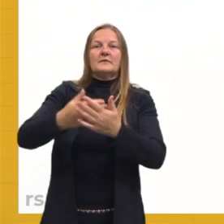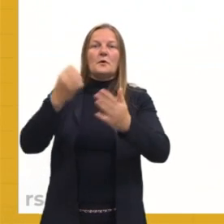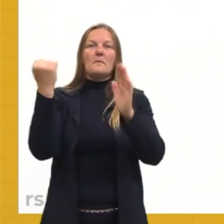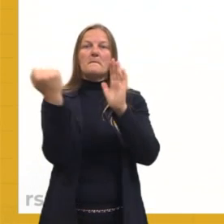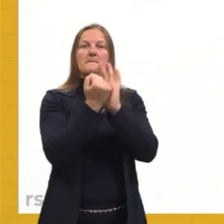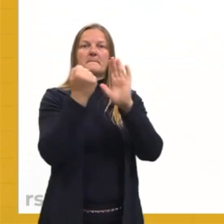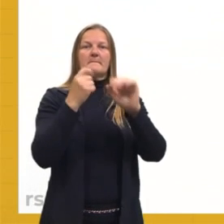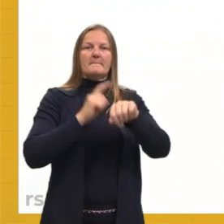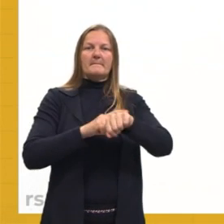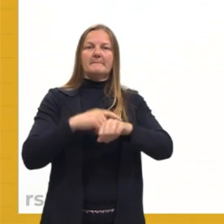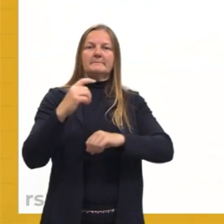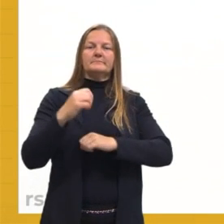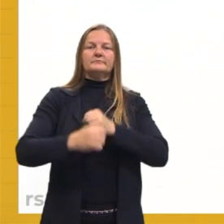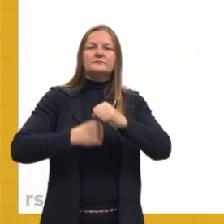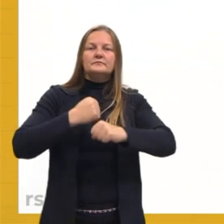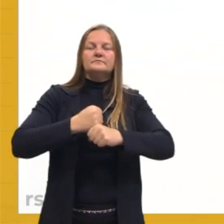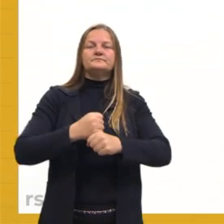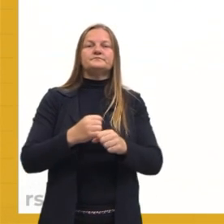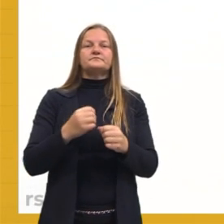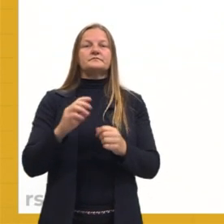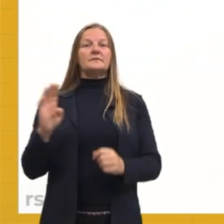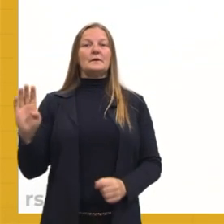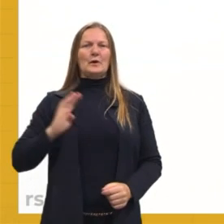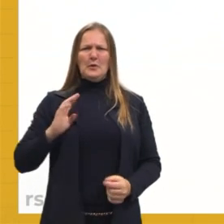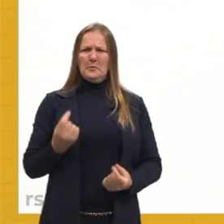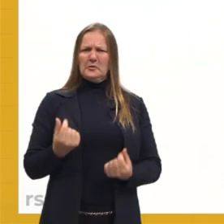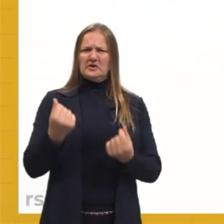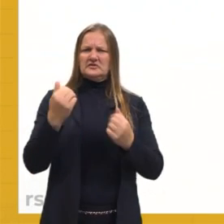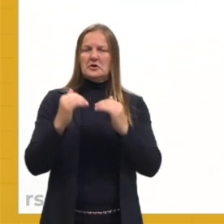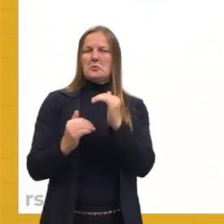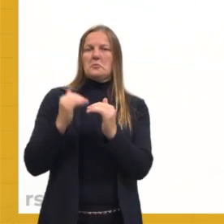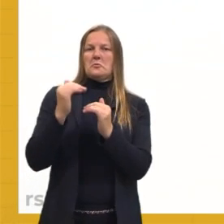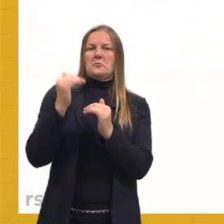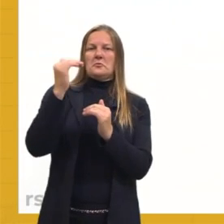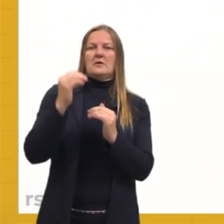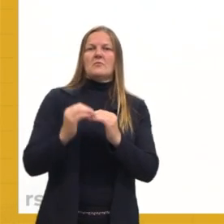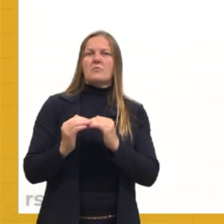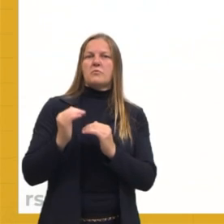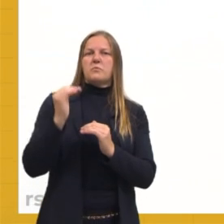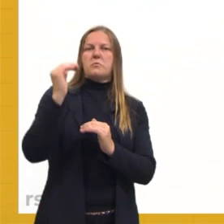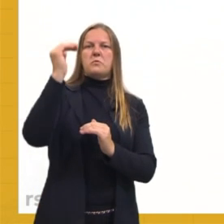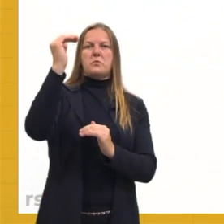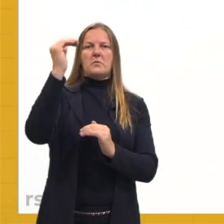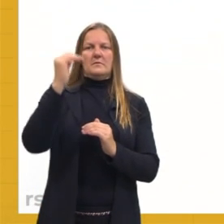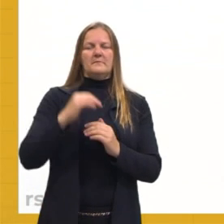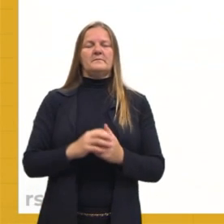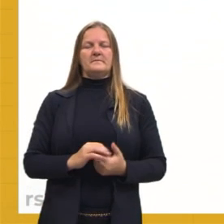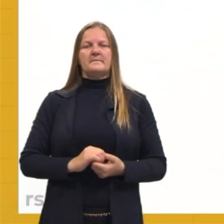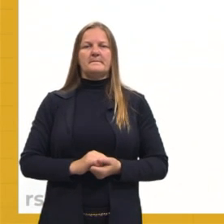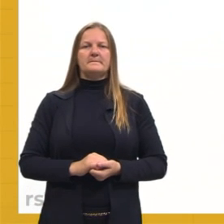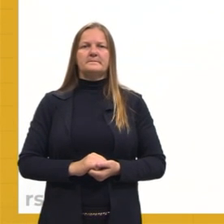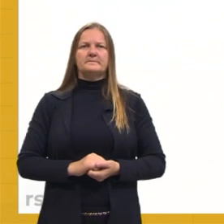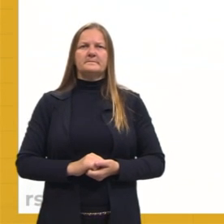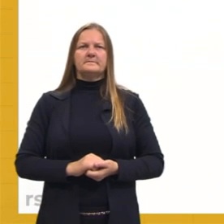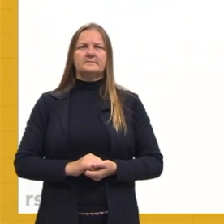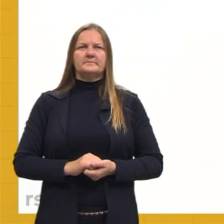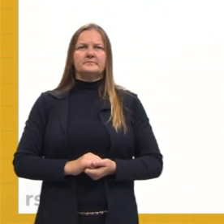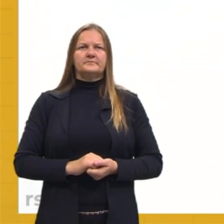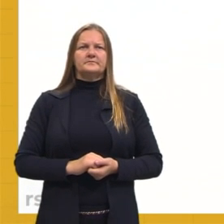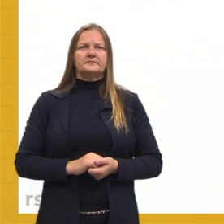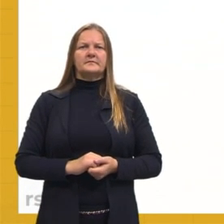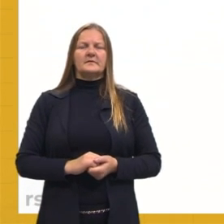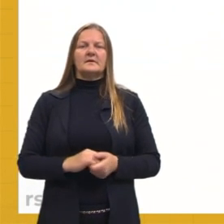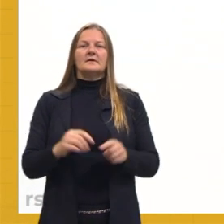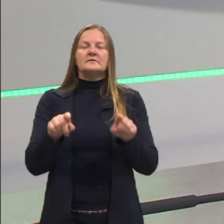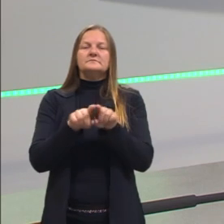para vocês. A ascensão da burguesia, ou seja, essa classe social consegue se penetrar